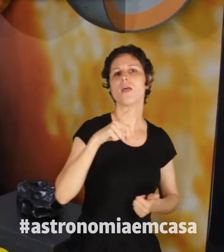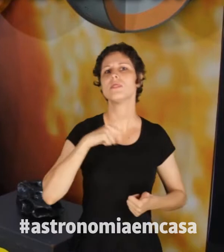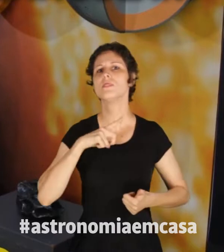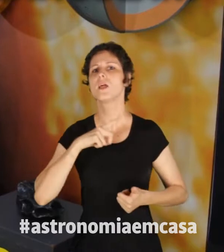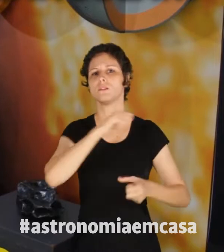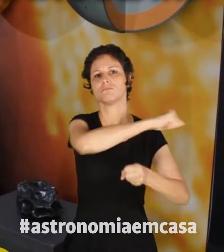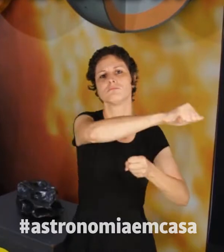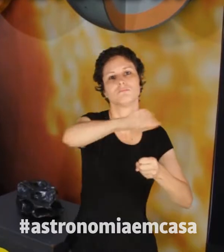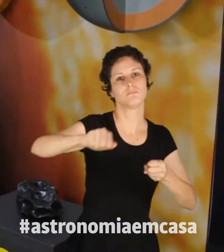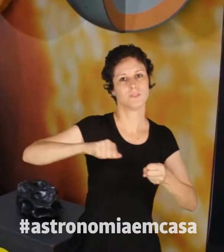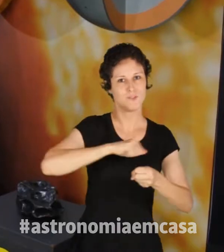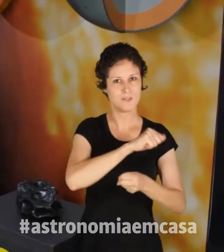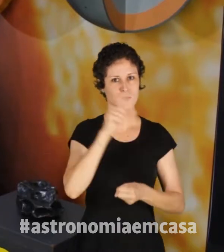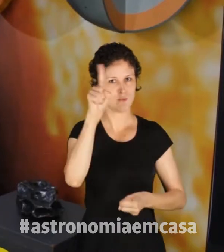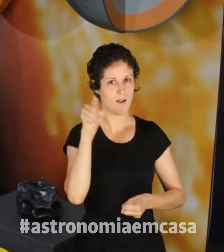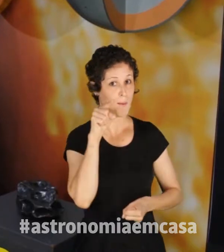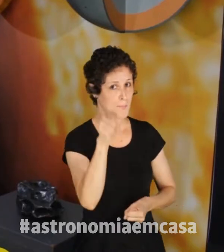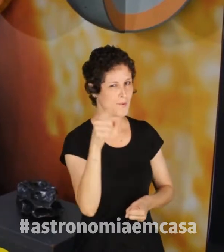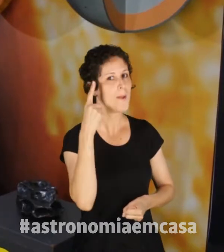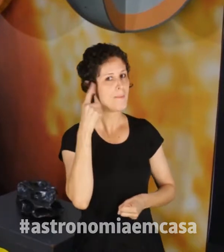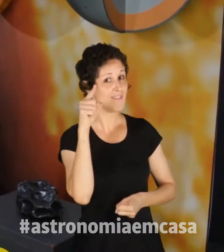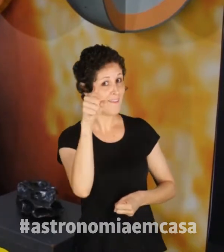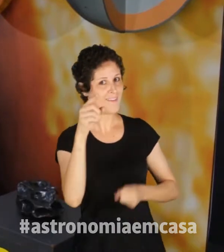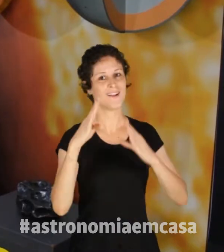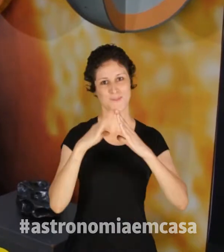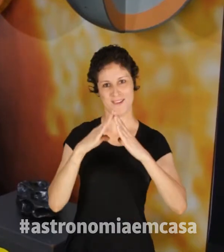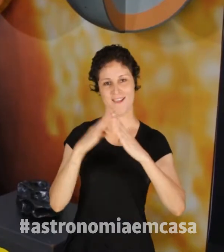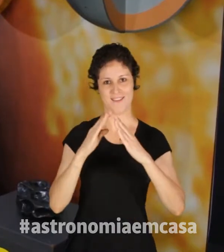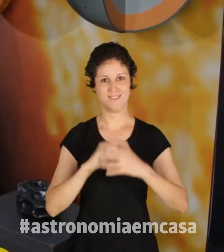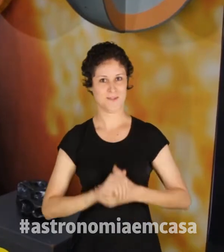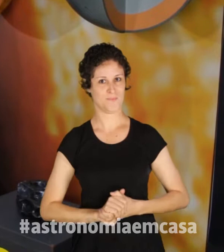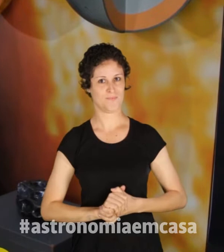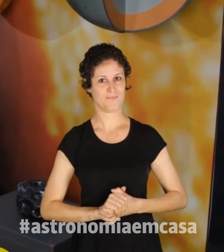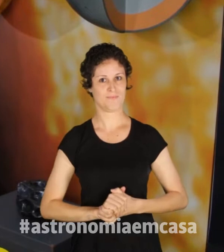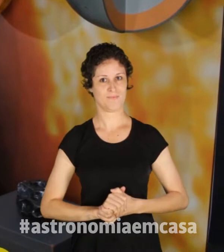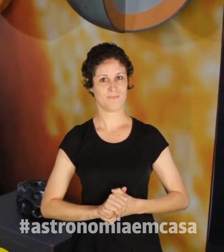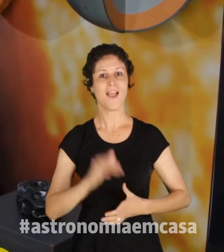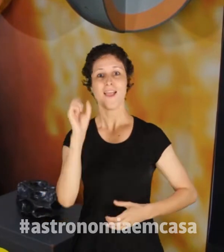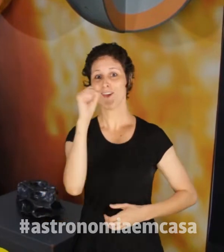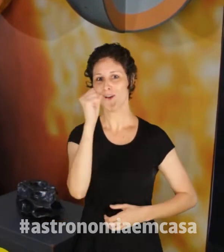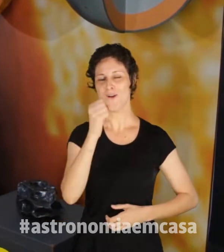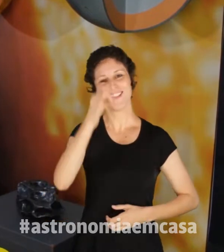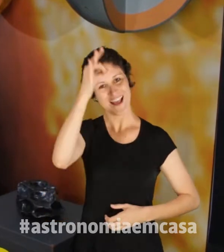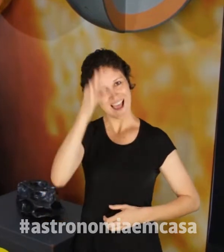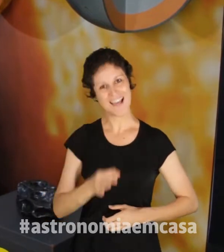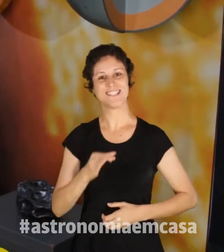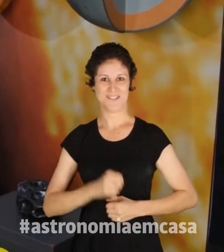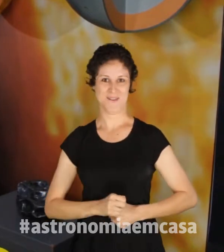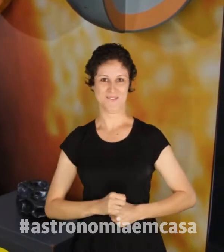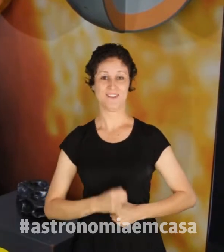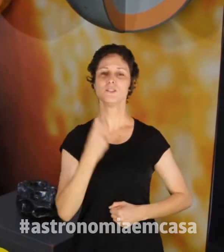existem no Sistema Solar? Quem falou oito acertou. Estes planetas são divididos em dois